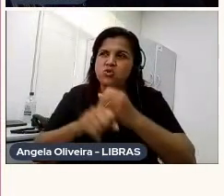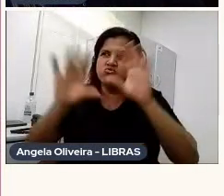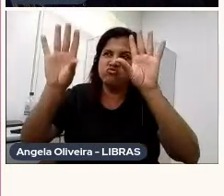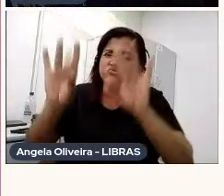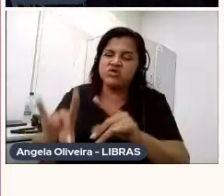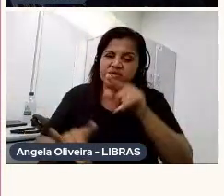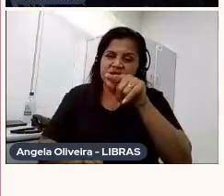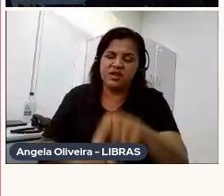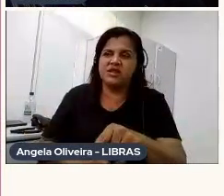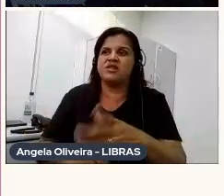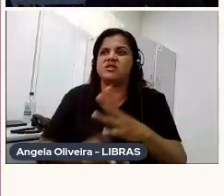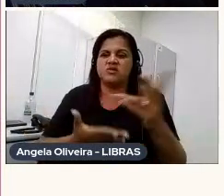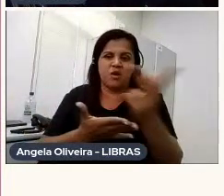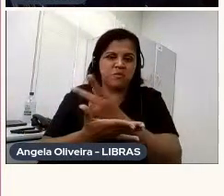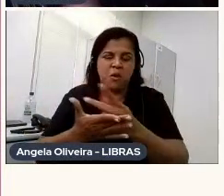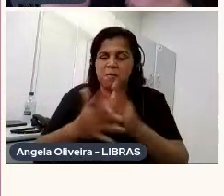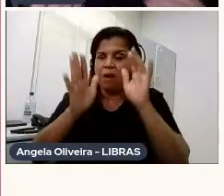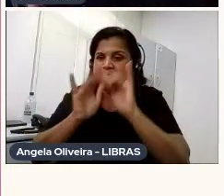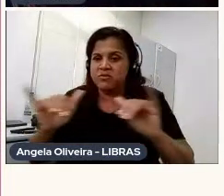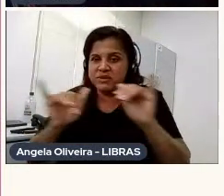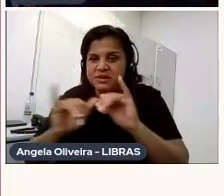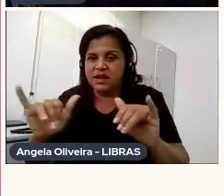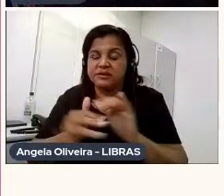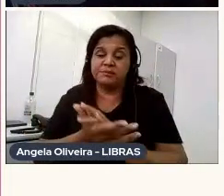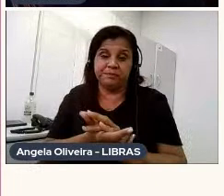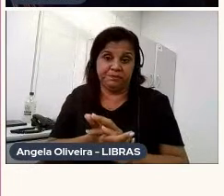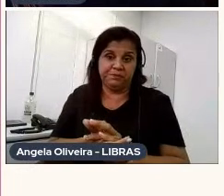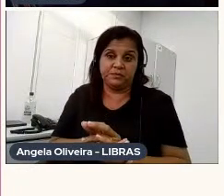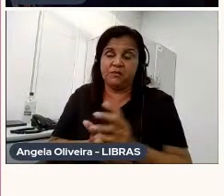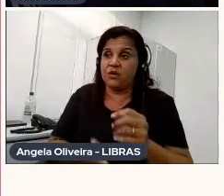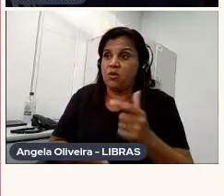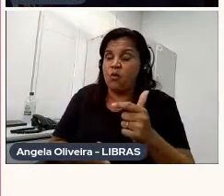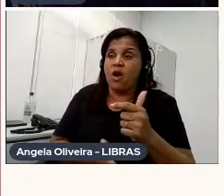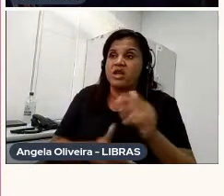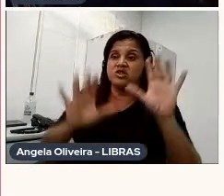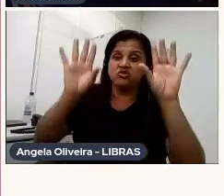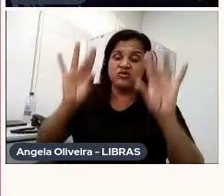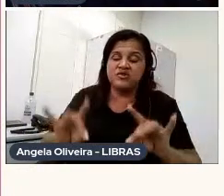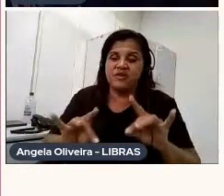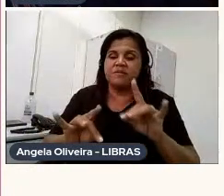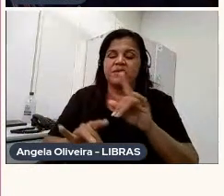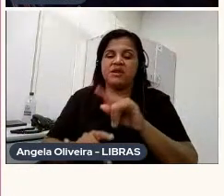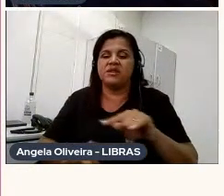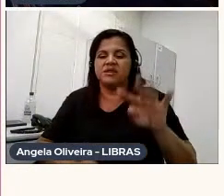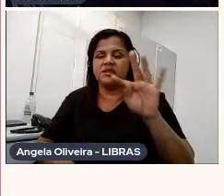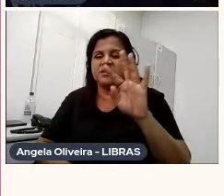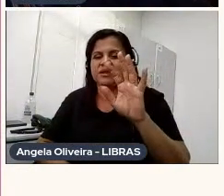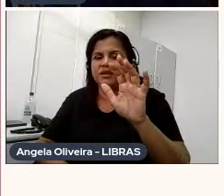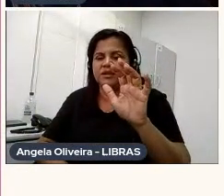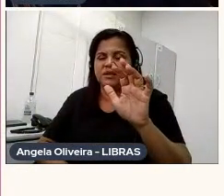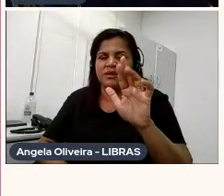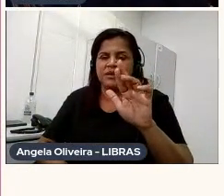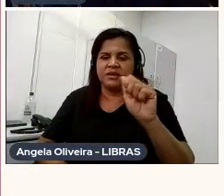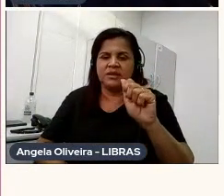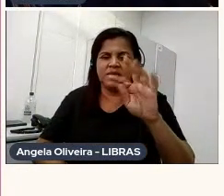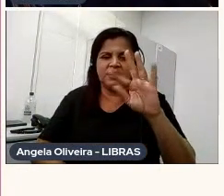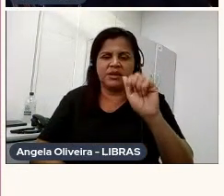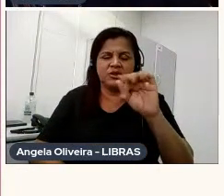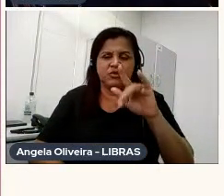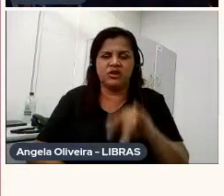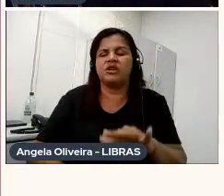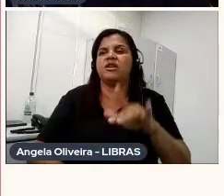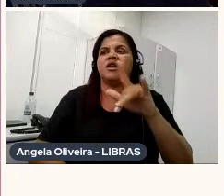publicidade, é, quase exclusivamente pra tratoria, frame, que era uma produtora aqui em São Paulo, que fazia